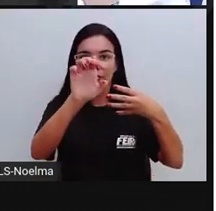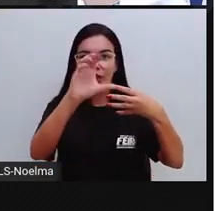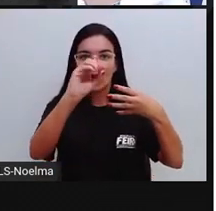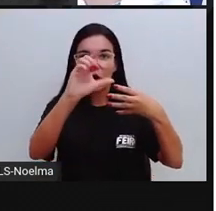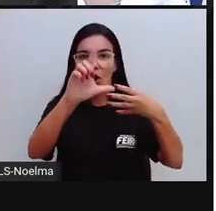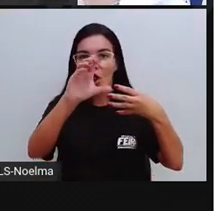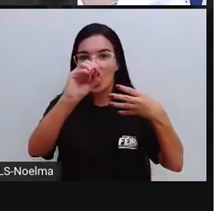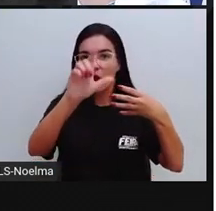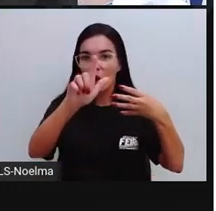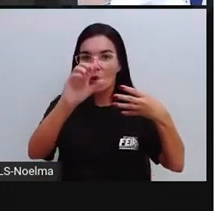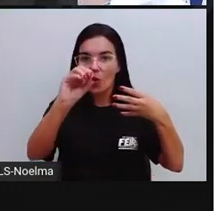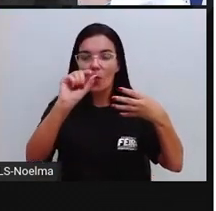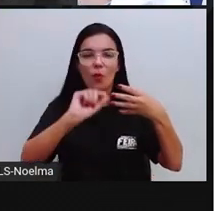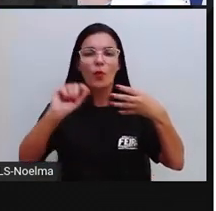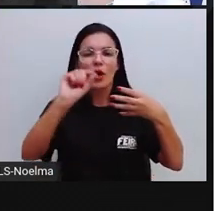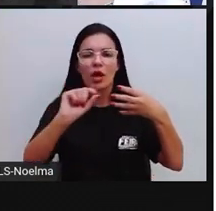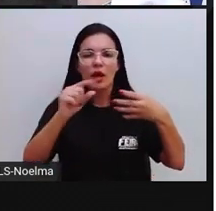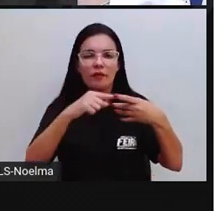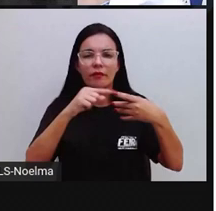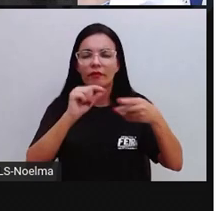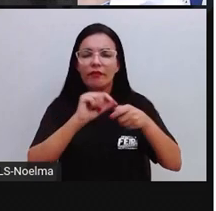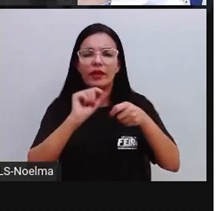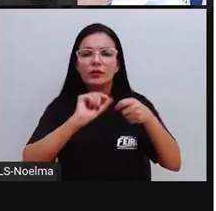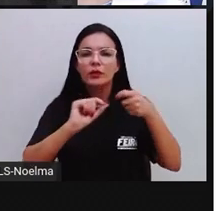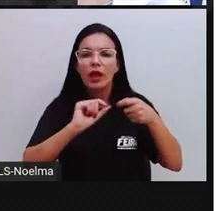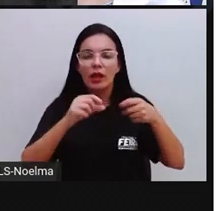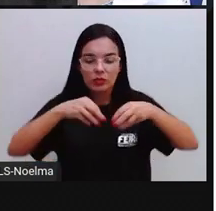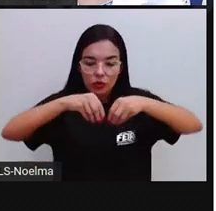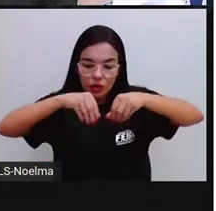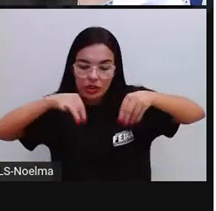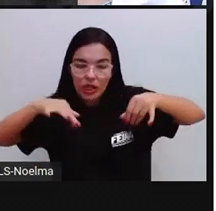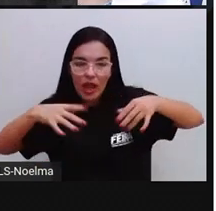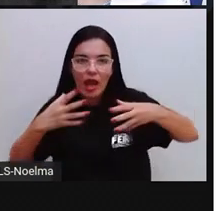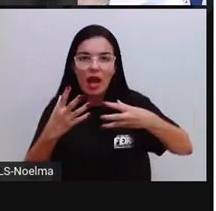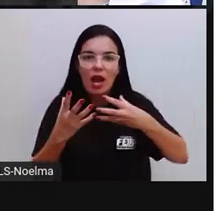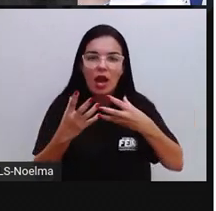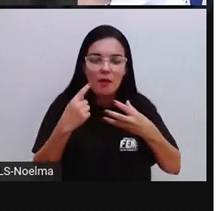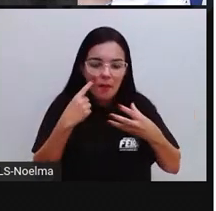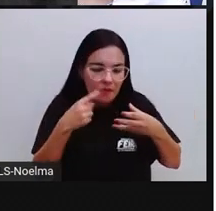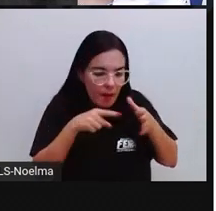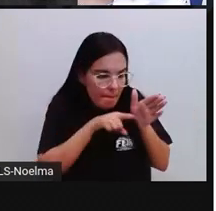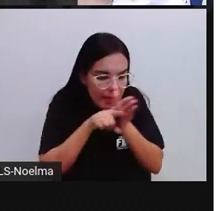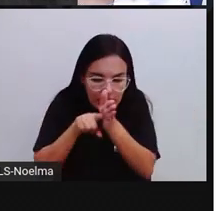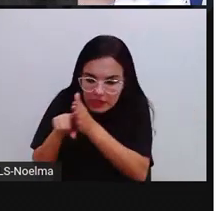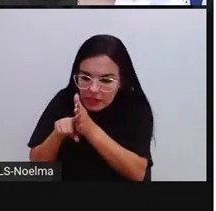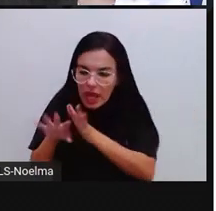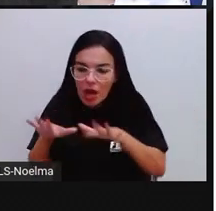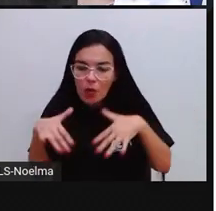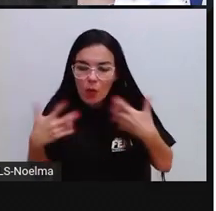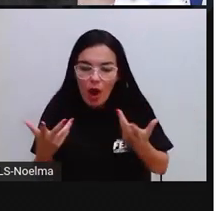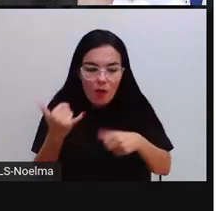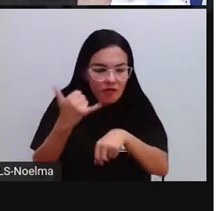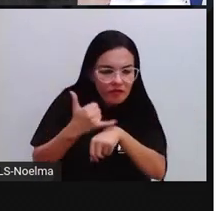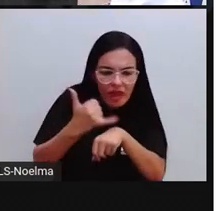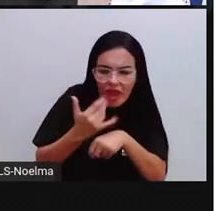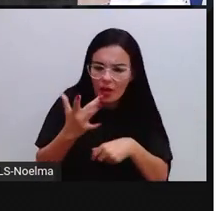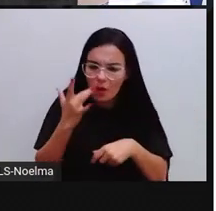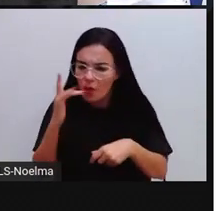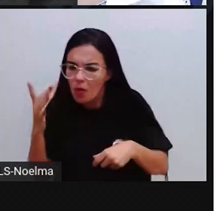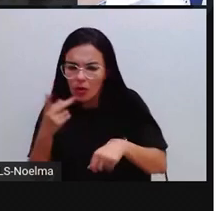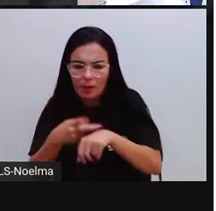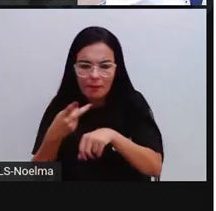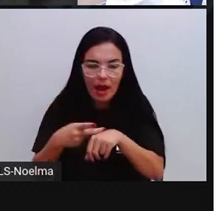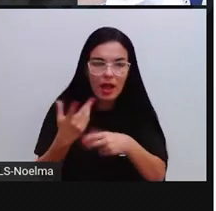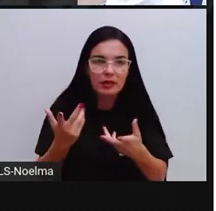compreende ali a formação do solo, qual é o minério que vai ter nesse solo, tá? O